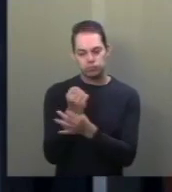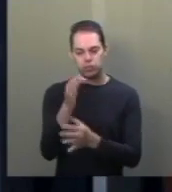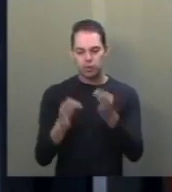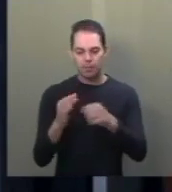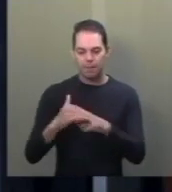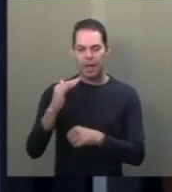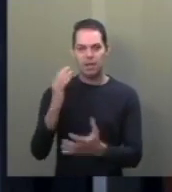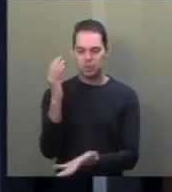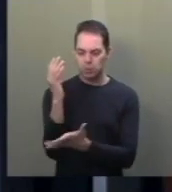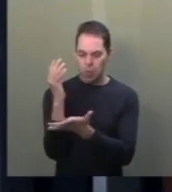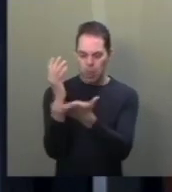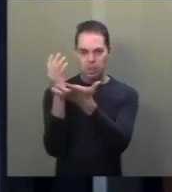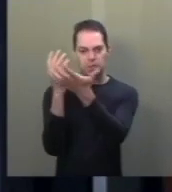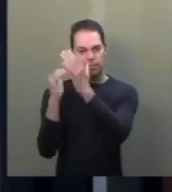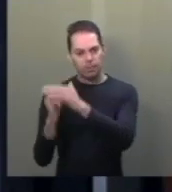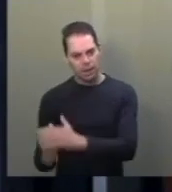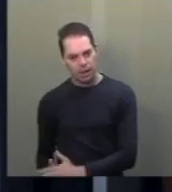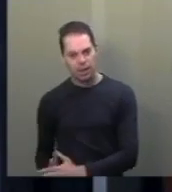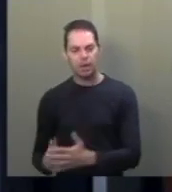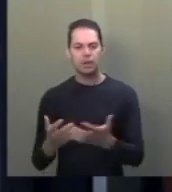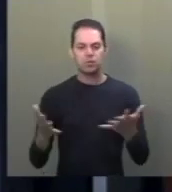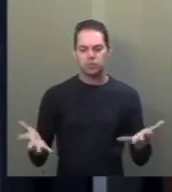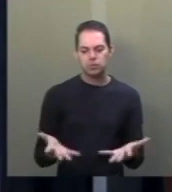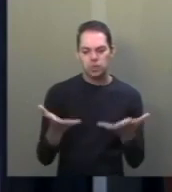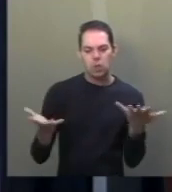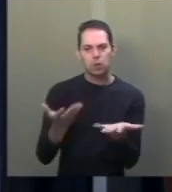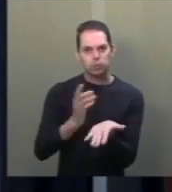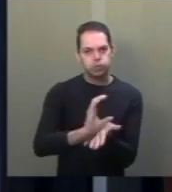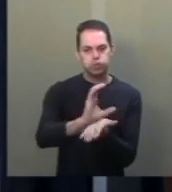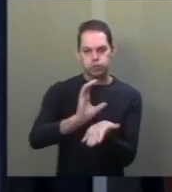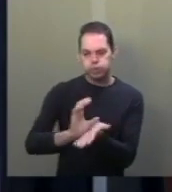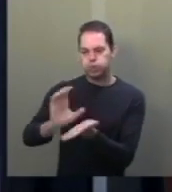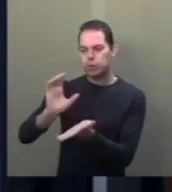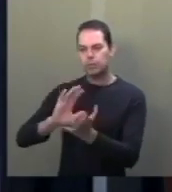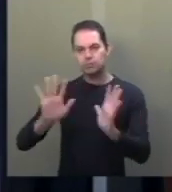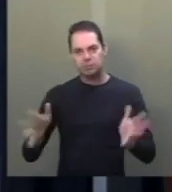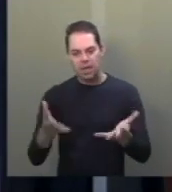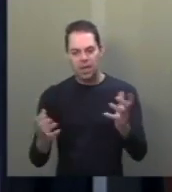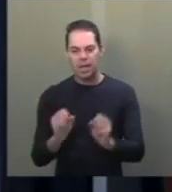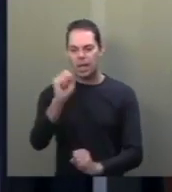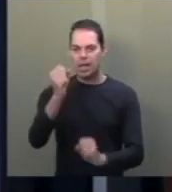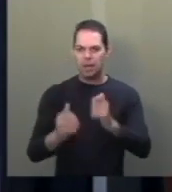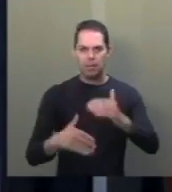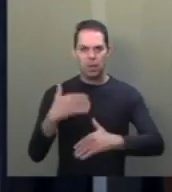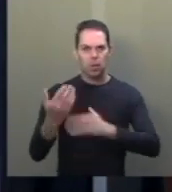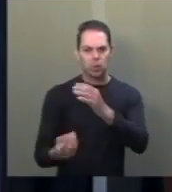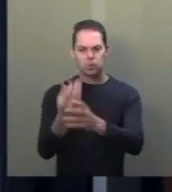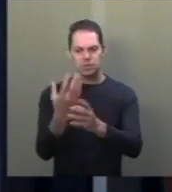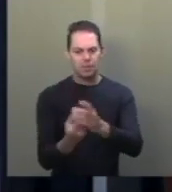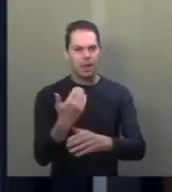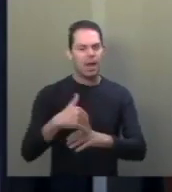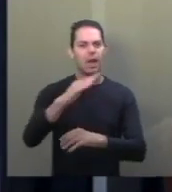menos burocracia, estimular os investimentos, fazer com que o setor industrial produza mais, que o comércio venda